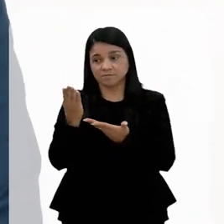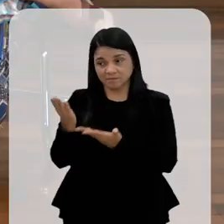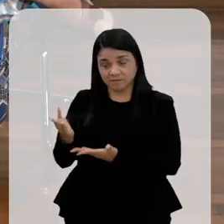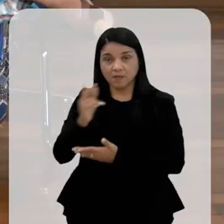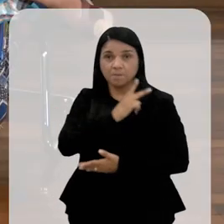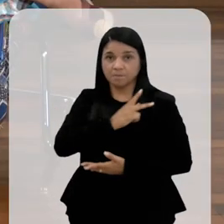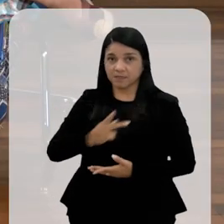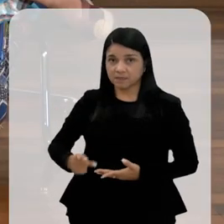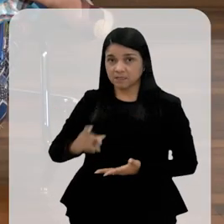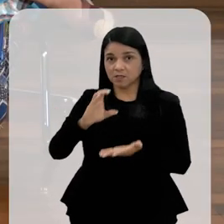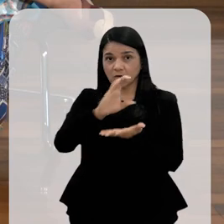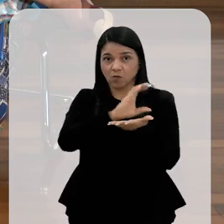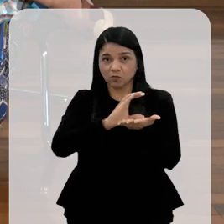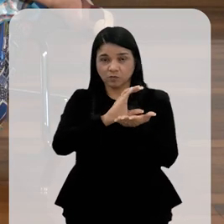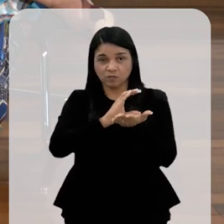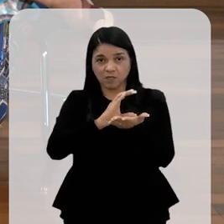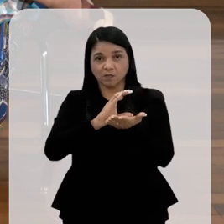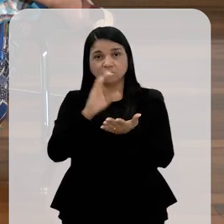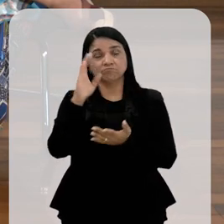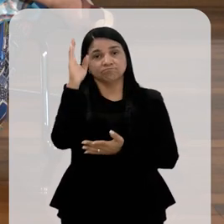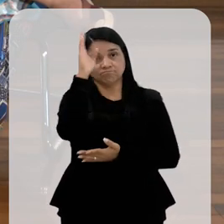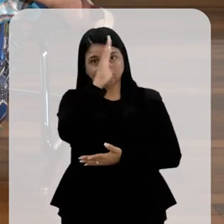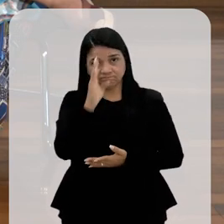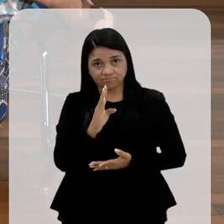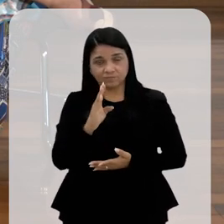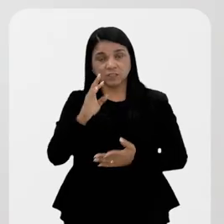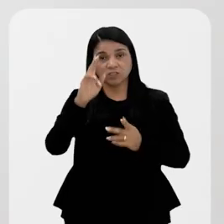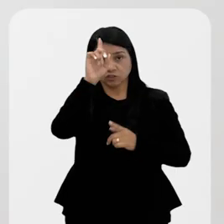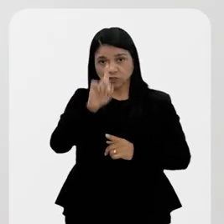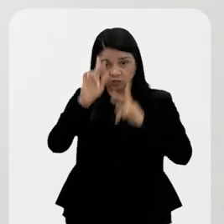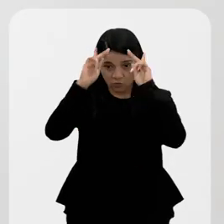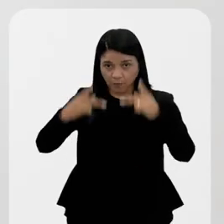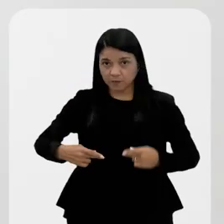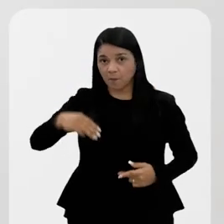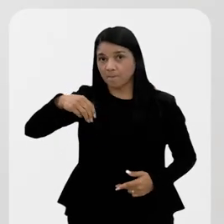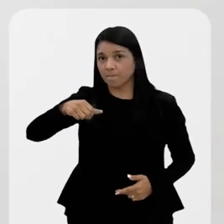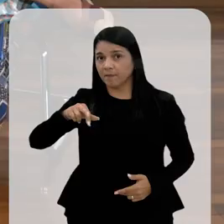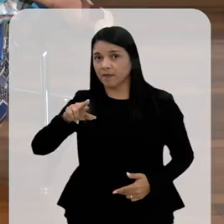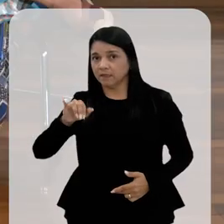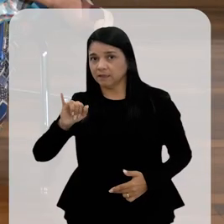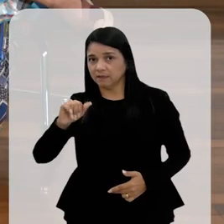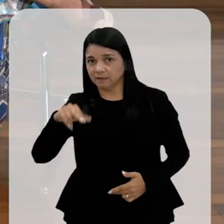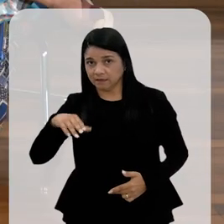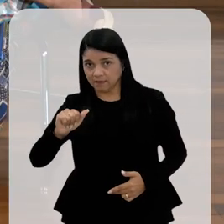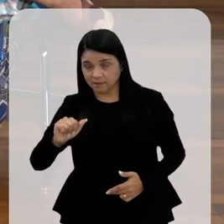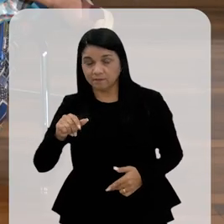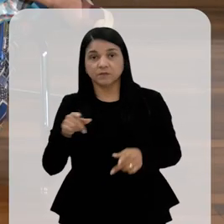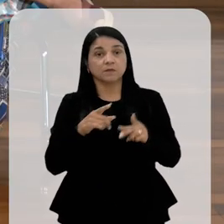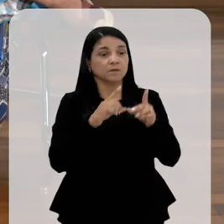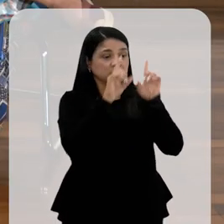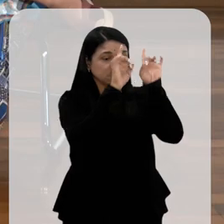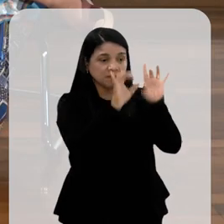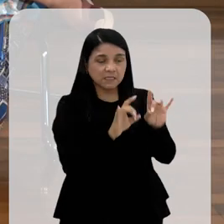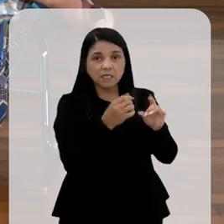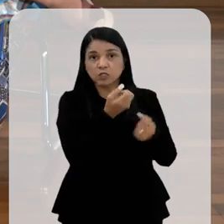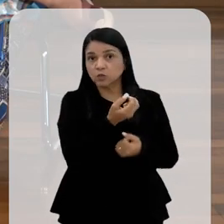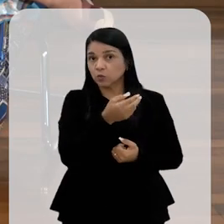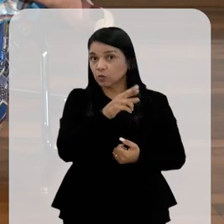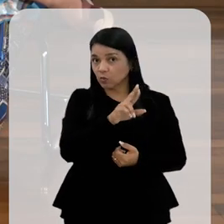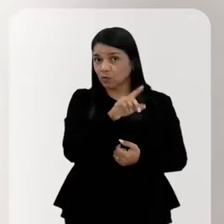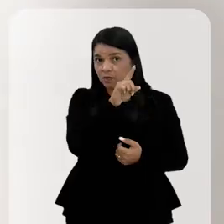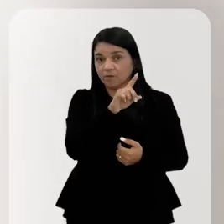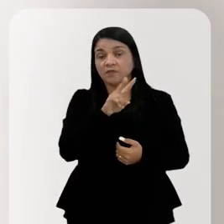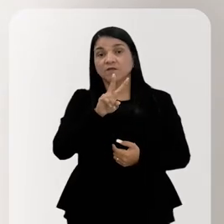nossa presidenta do Conselho Nacional de Direitos Humanos, Marina Derman, e também a especialista, professora,